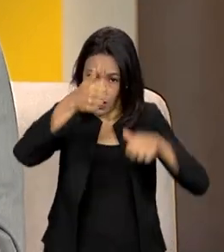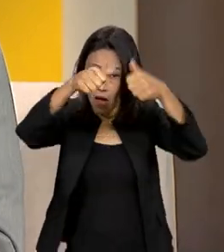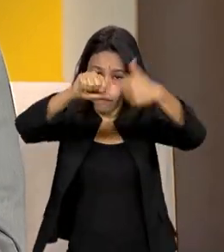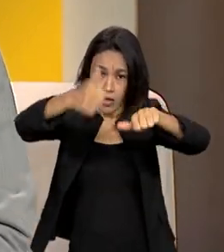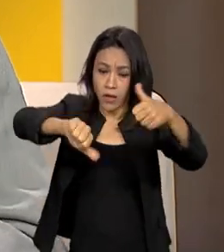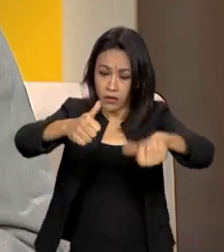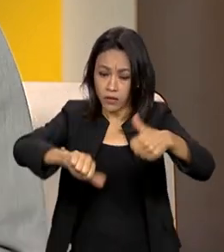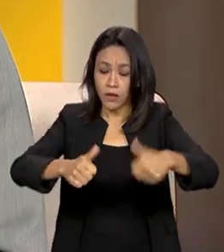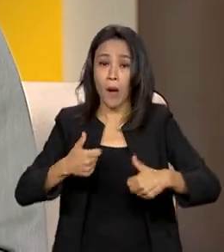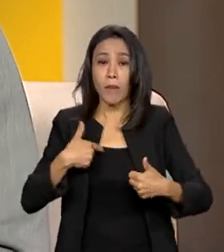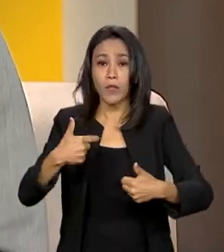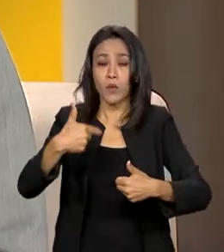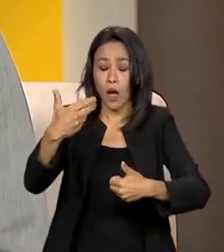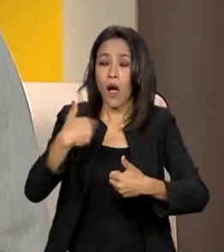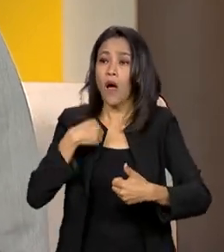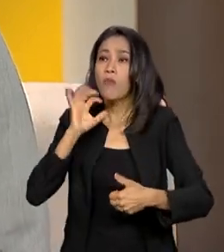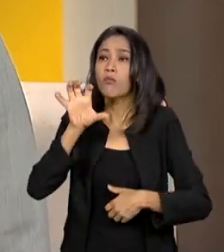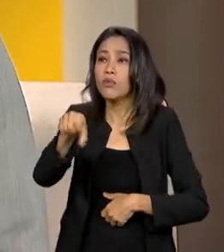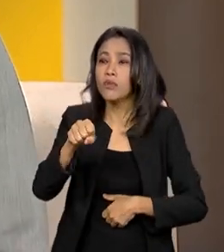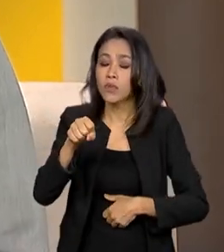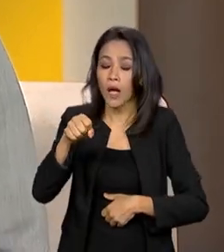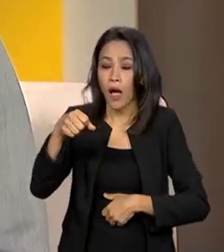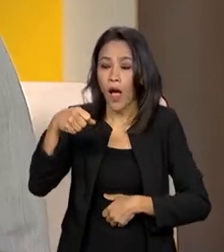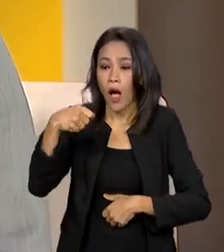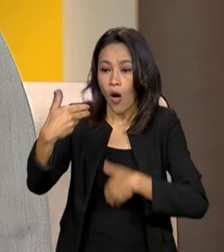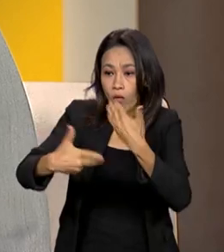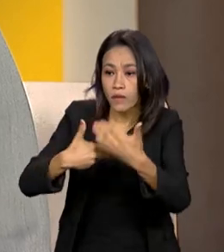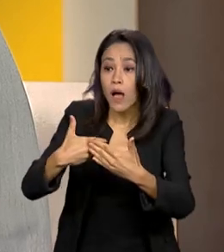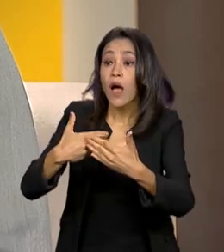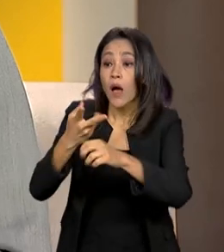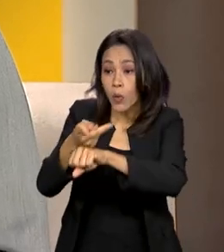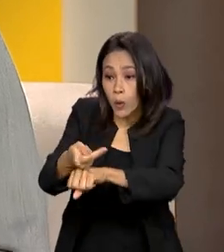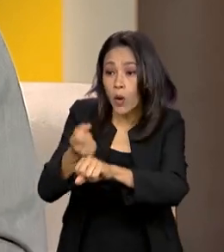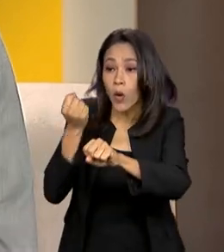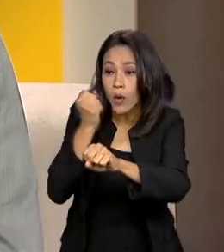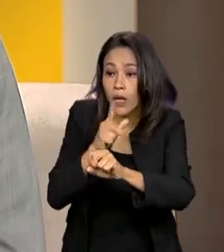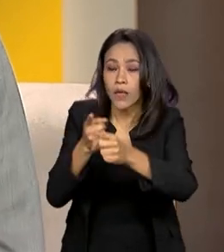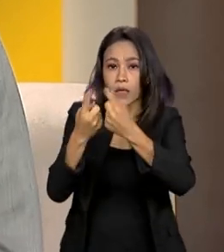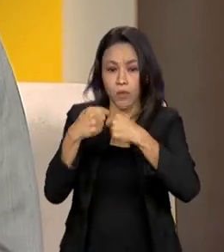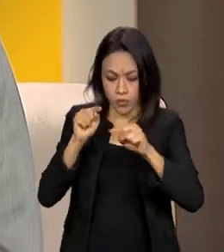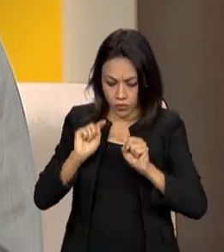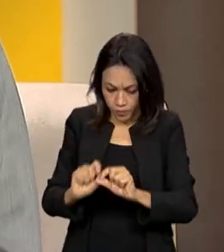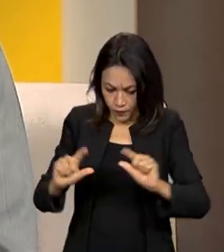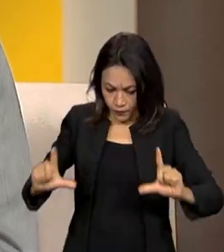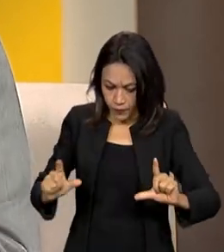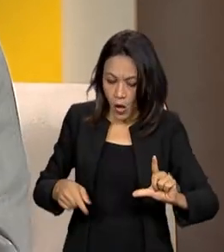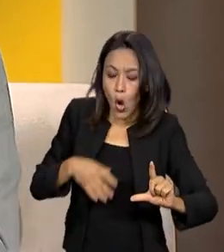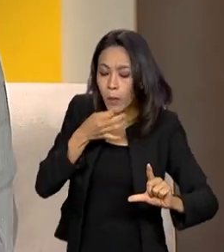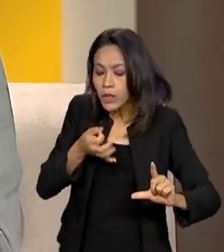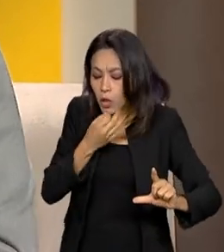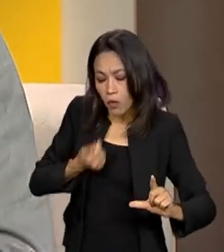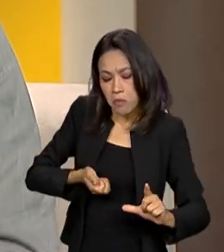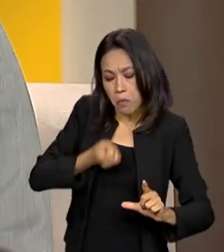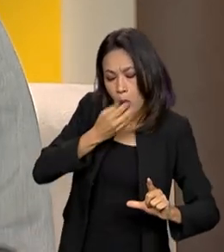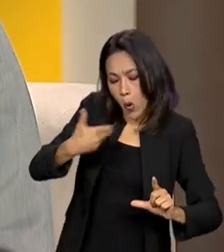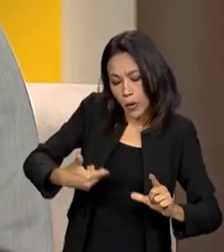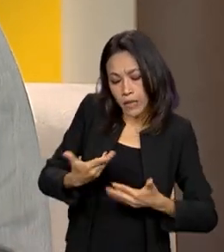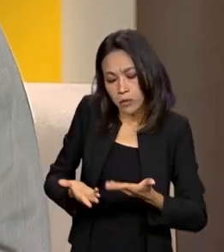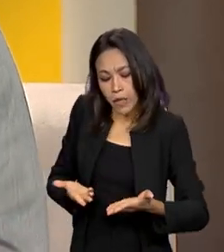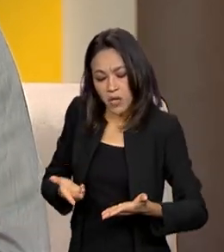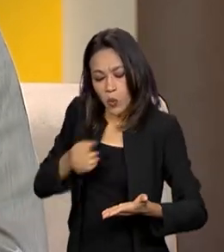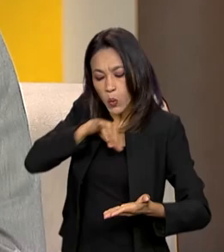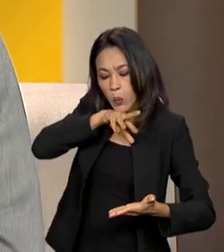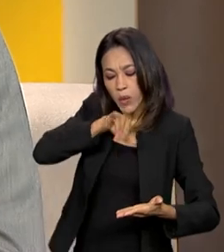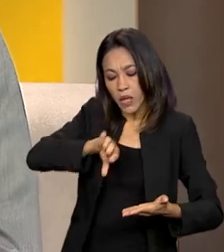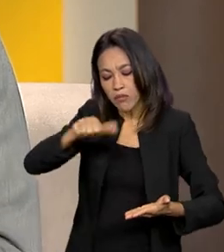final da prestação daquele serviço, o cidadão pode avaliar aquele serviço, contribuir para a evolução desse serviço, que está dentro daquele eixo do